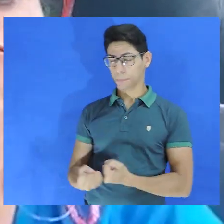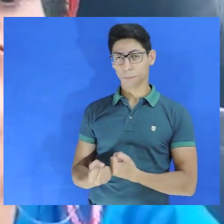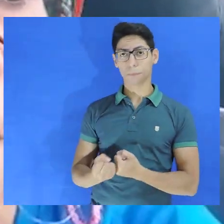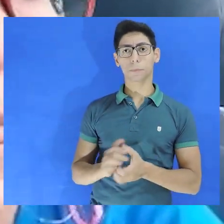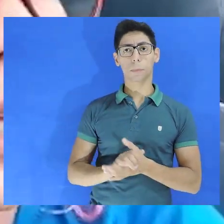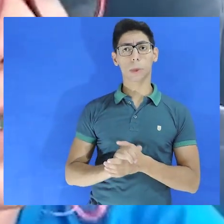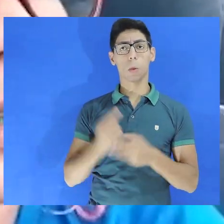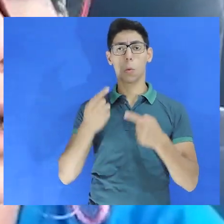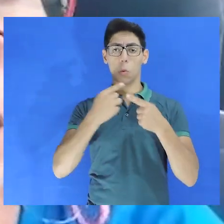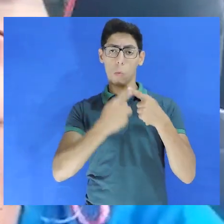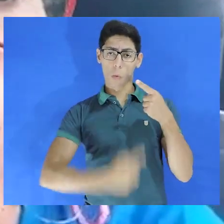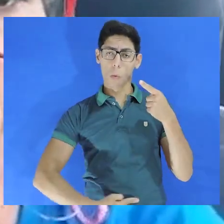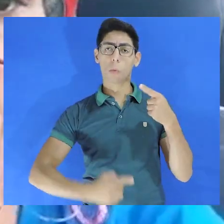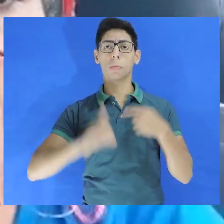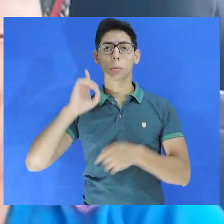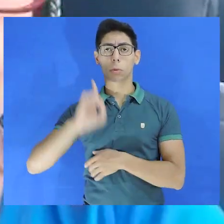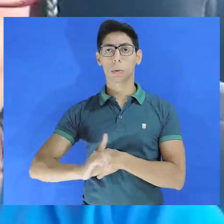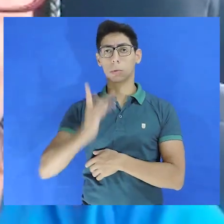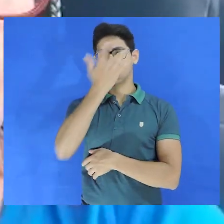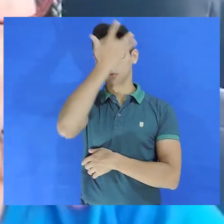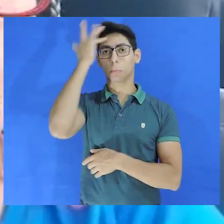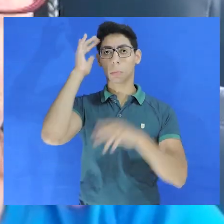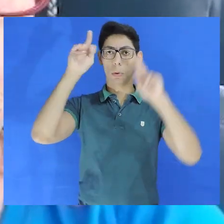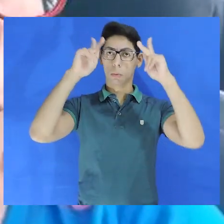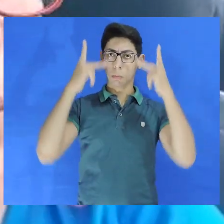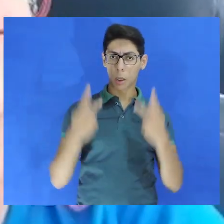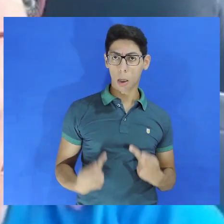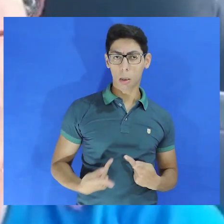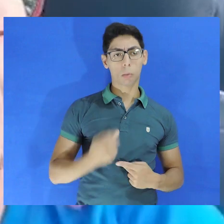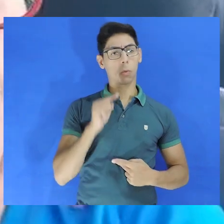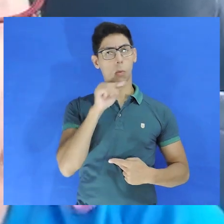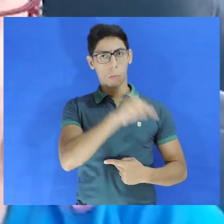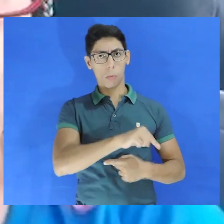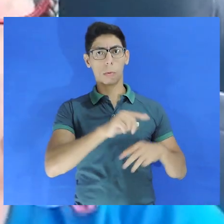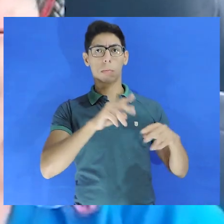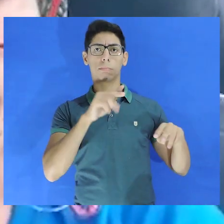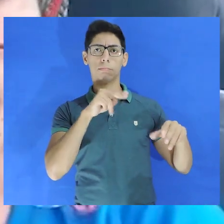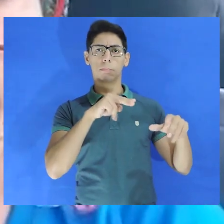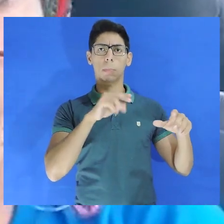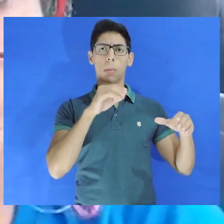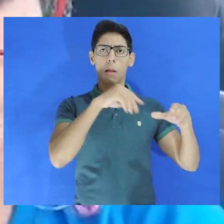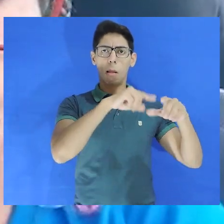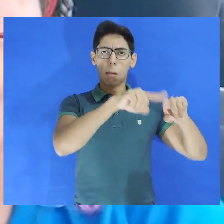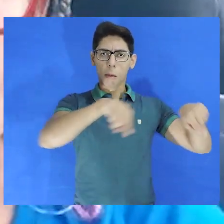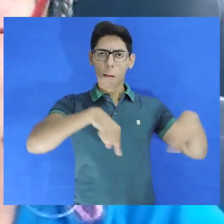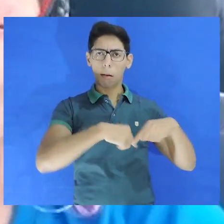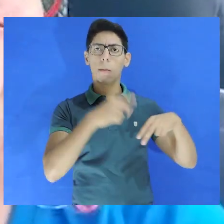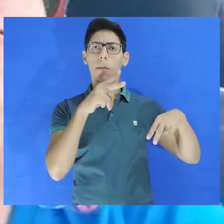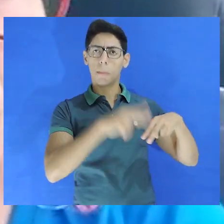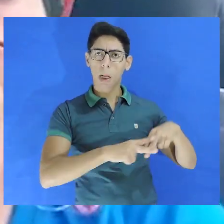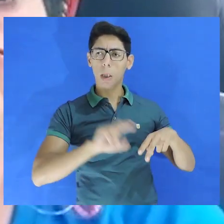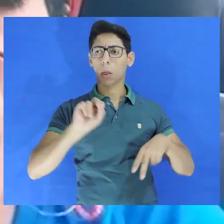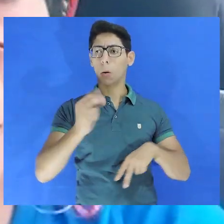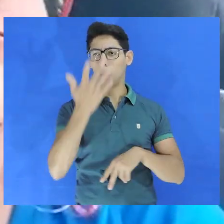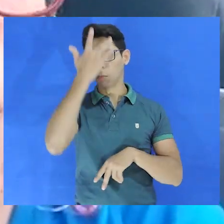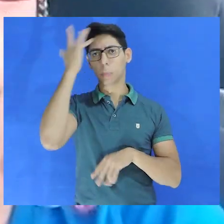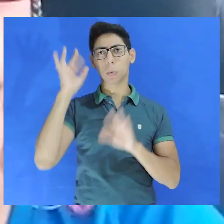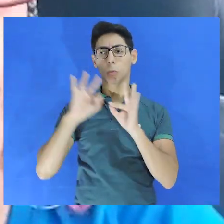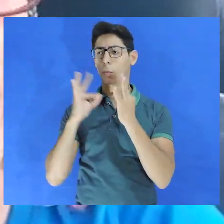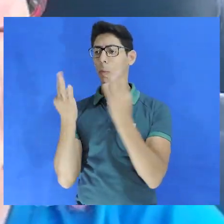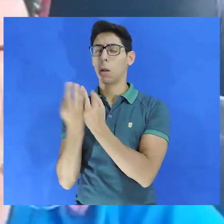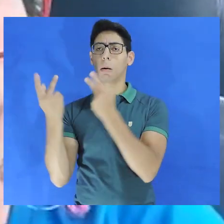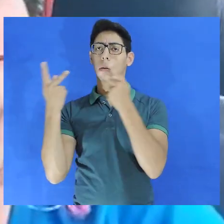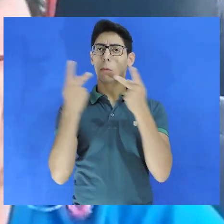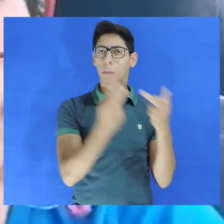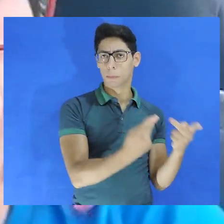que ferem os direitos da pessoa humana quanto encarcerado e quanto familiares ou